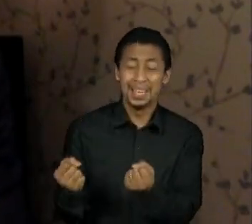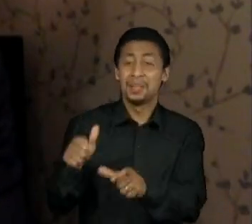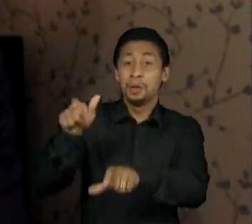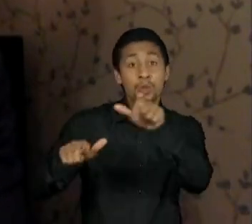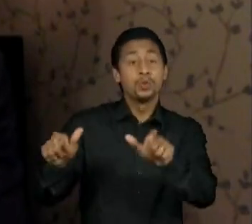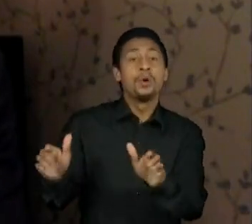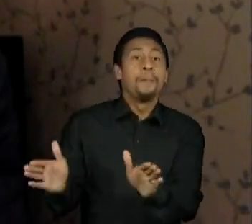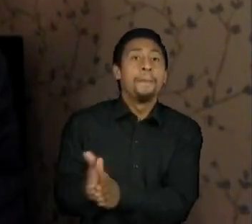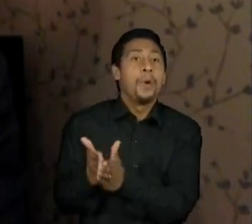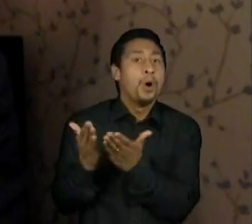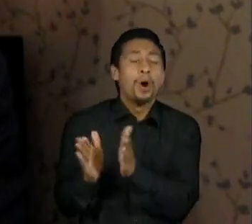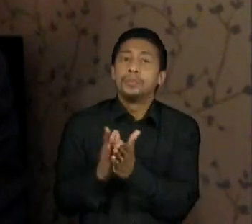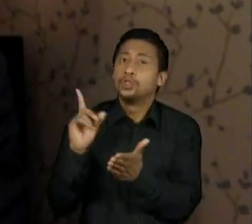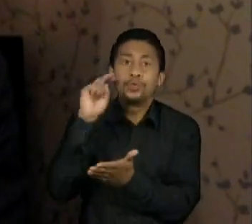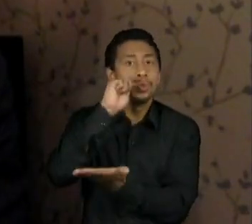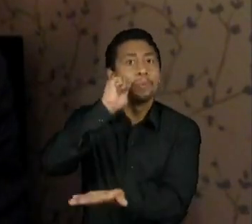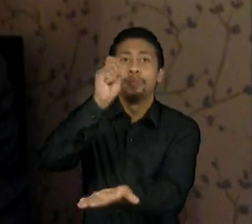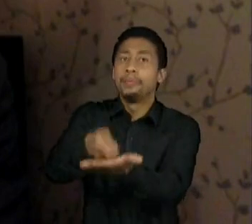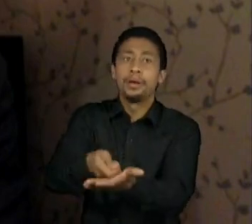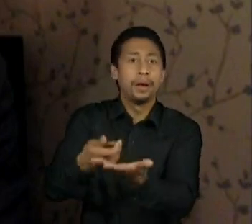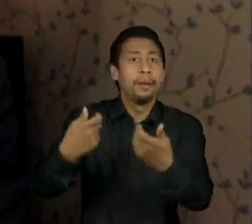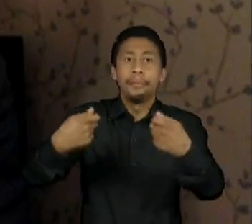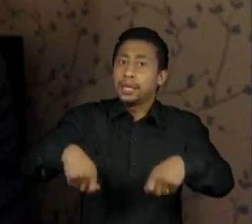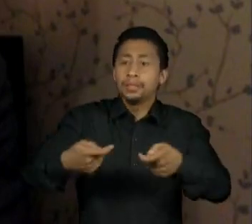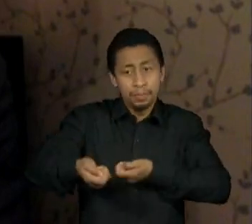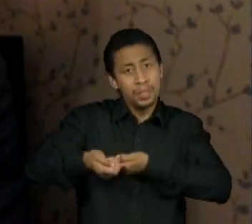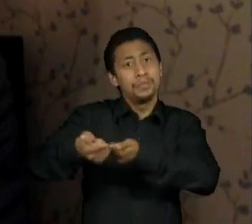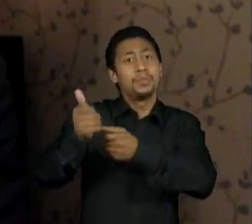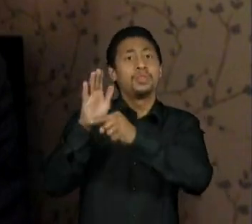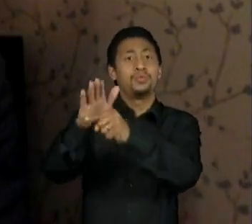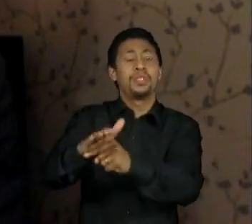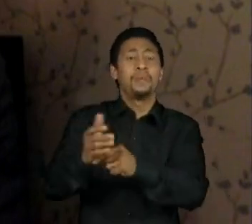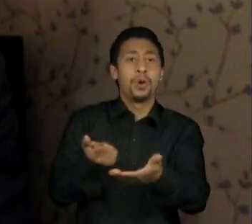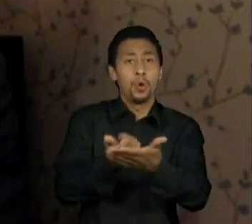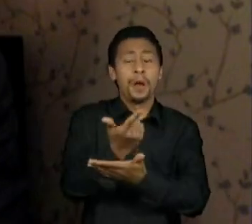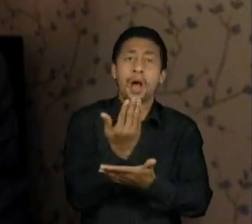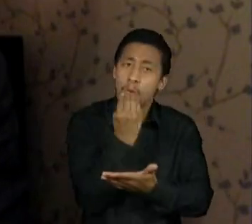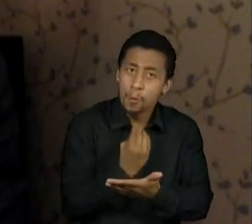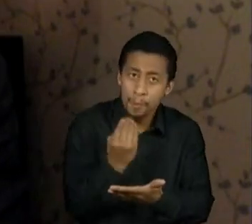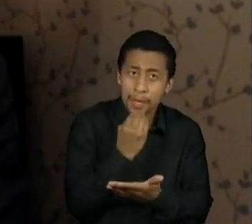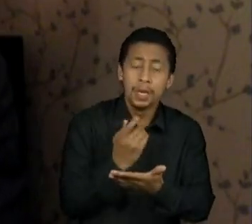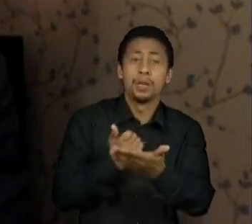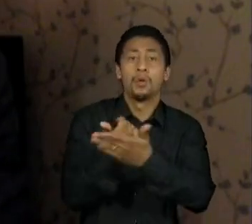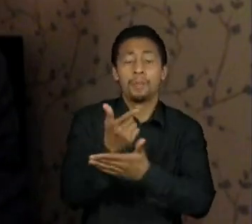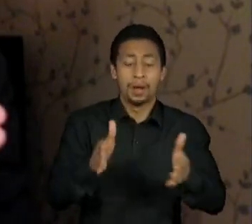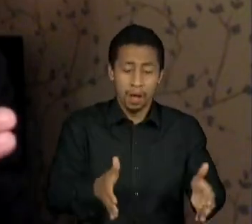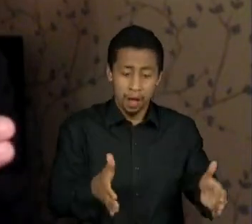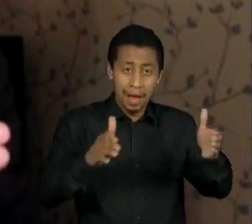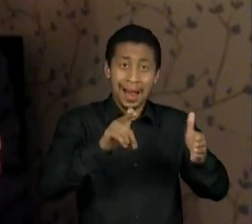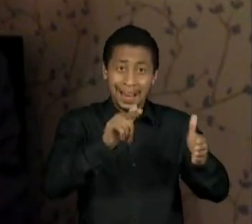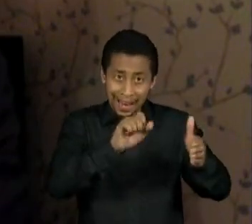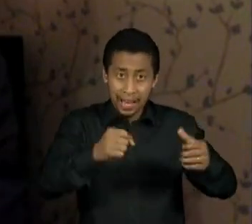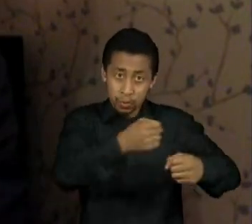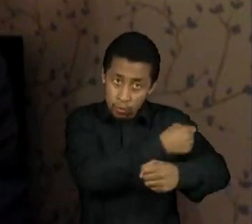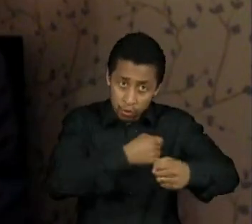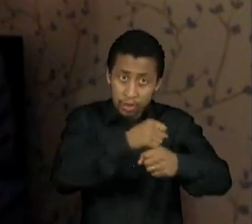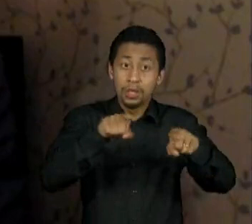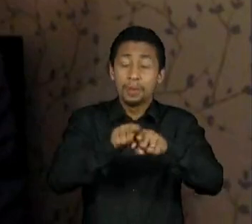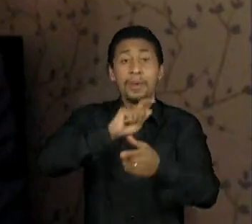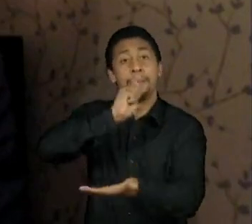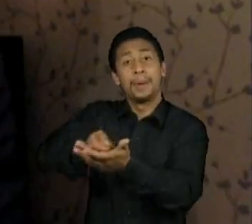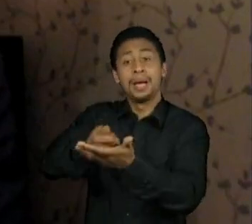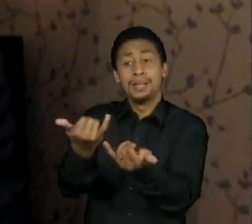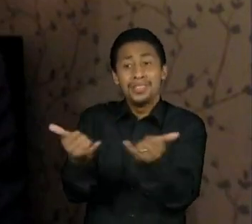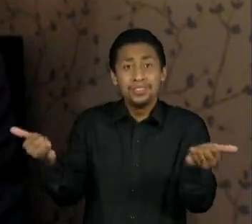pobres, que é quem precisa de recurso para comprar a cesta básica, gás de cozinha e pagar energia. E se você recortar a